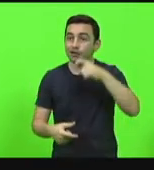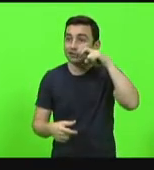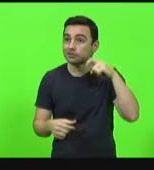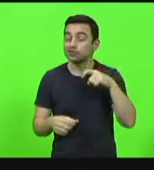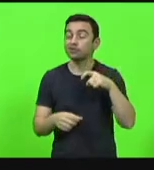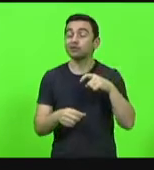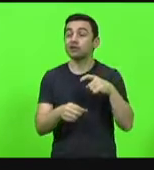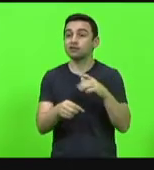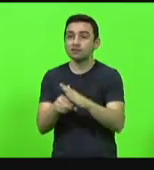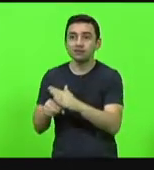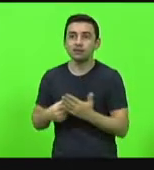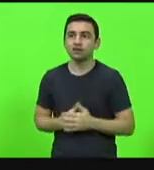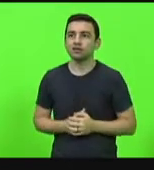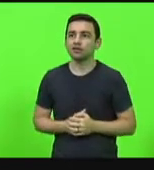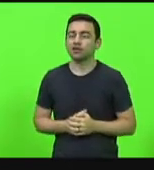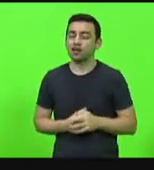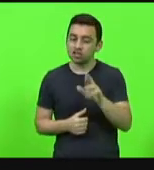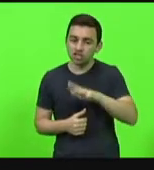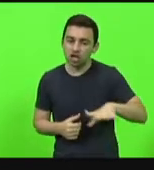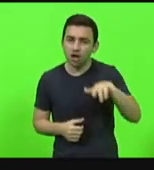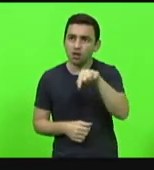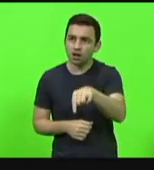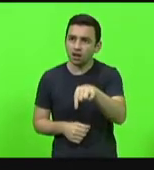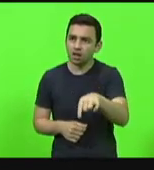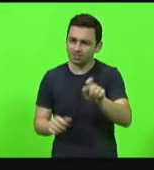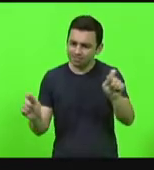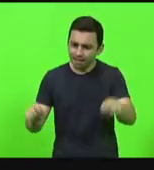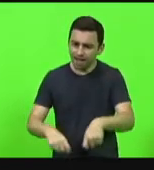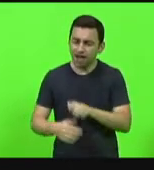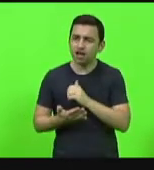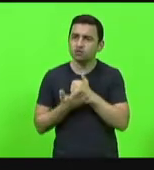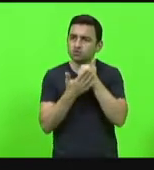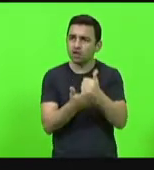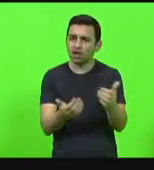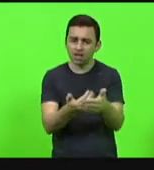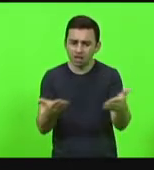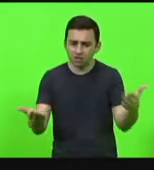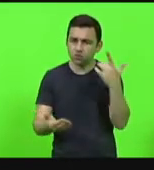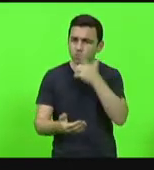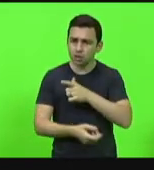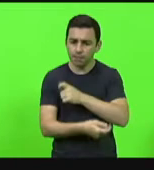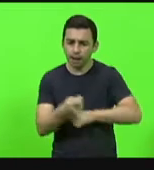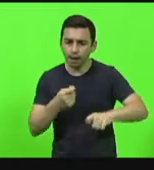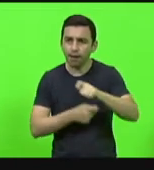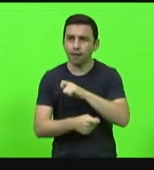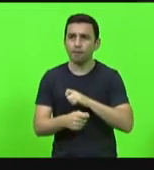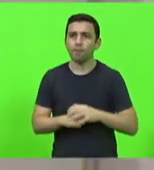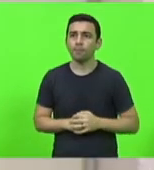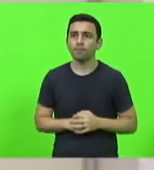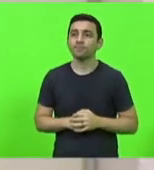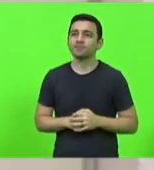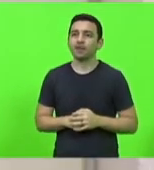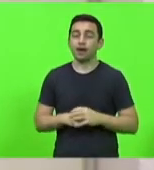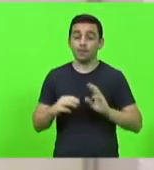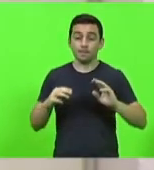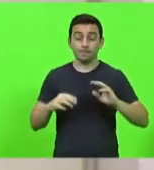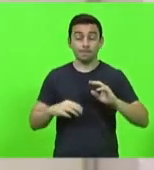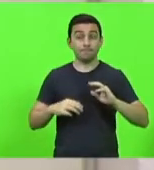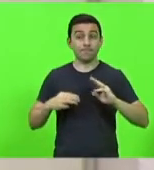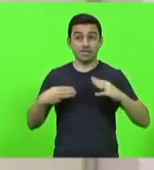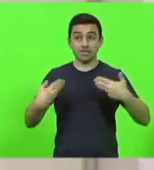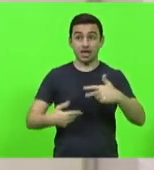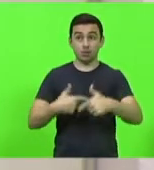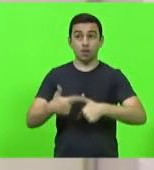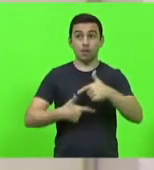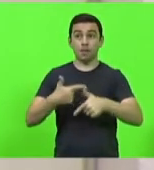também da região, para terem oportunidade na vida, para ter uma remuneração digna. Aí aparece o Ministério do Trabalho